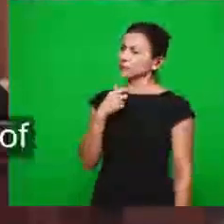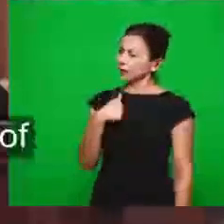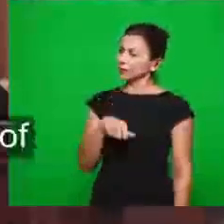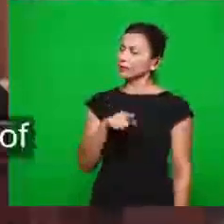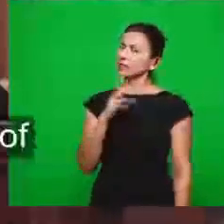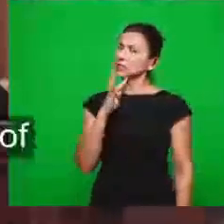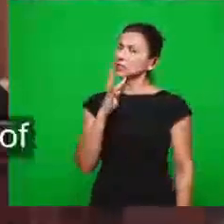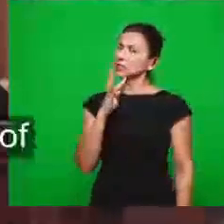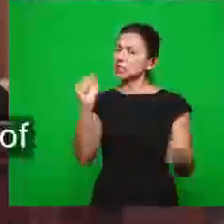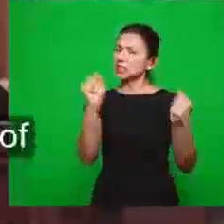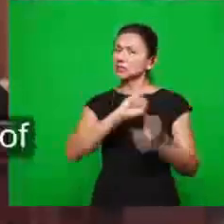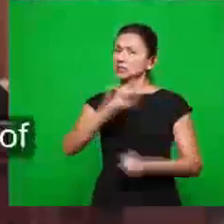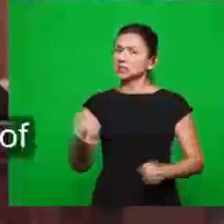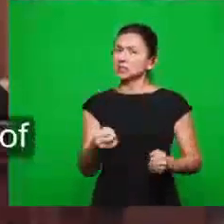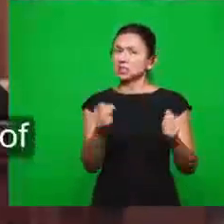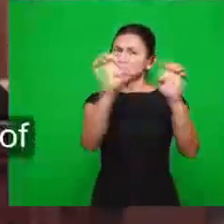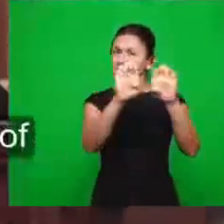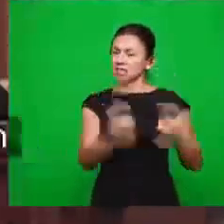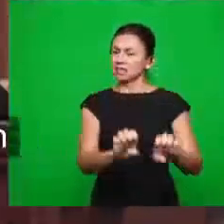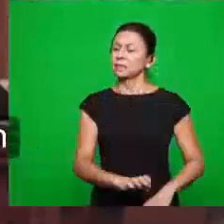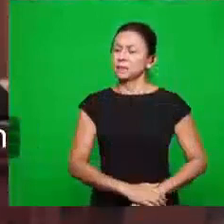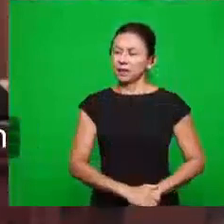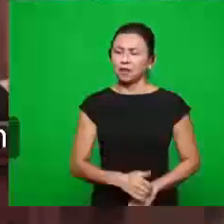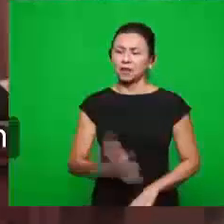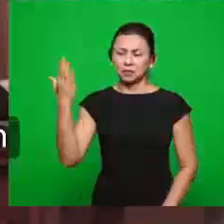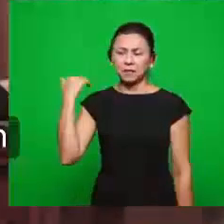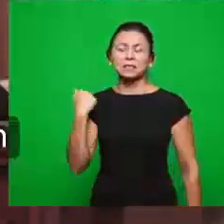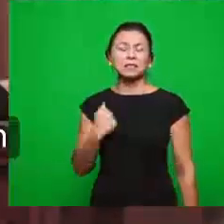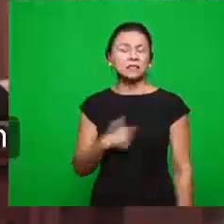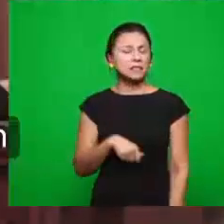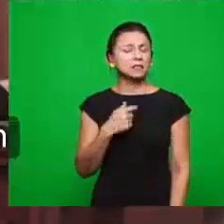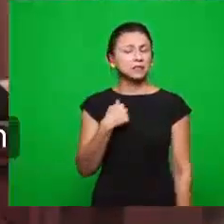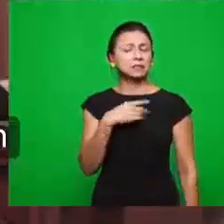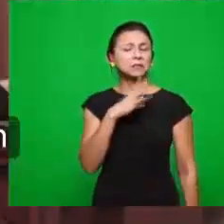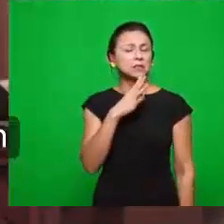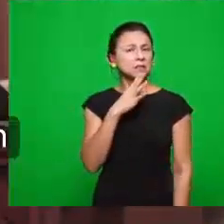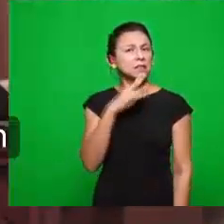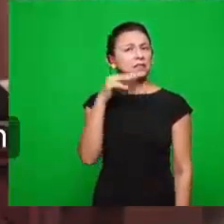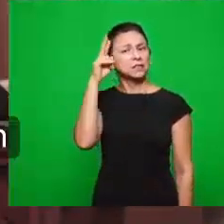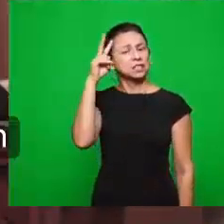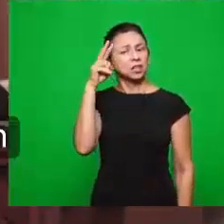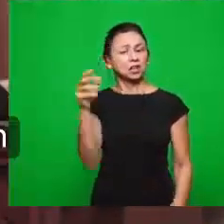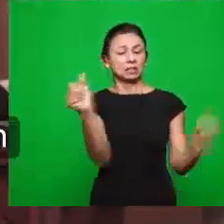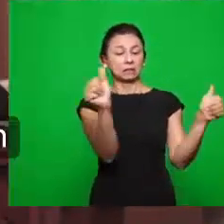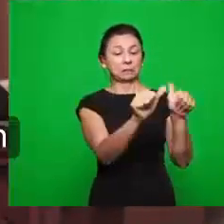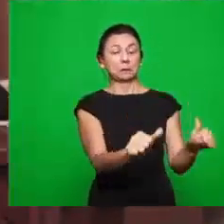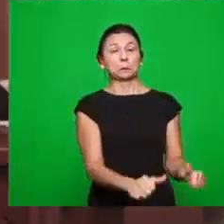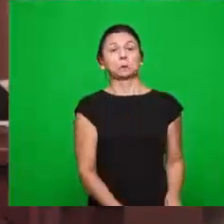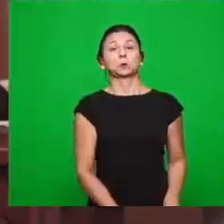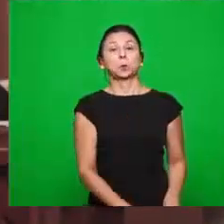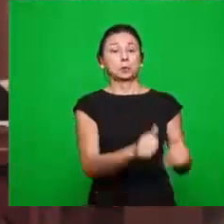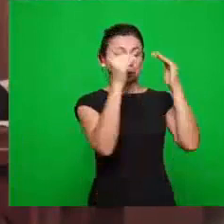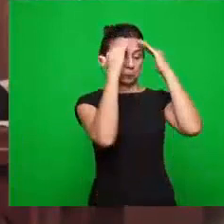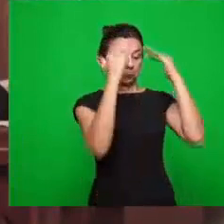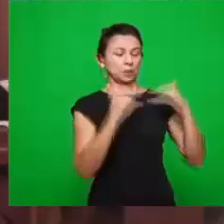o que é que Jezabel fez lá no tempo de Acabe. Eu conheço. A idolatria, a prostituição,